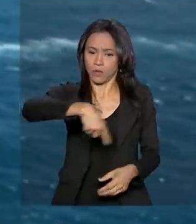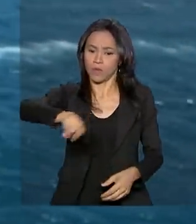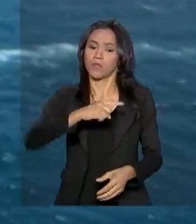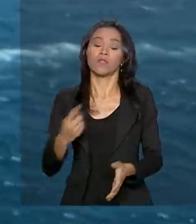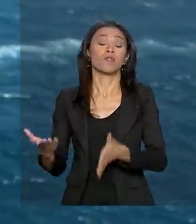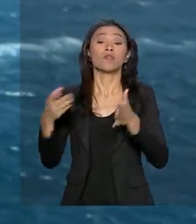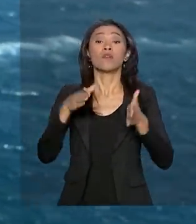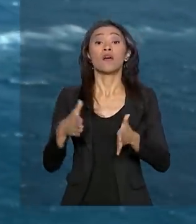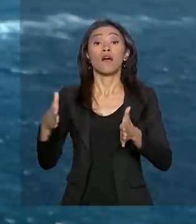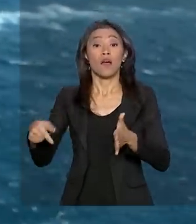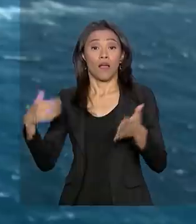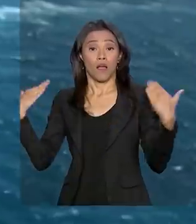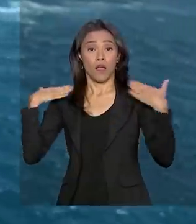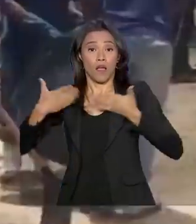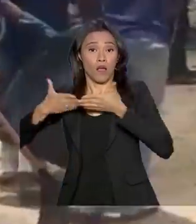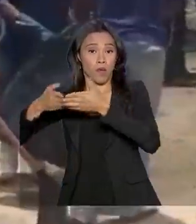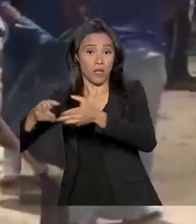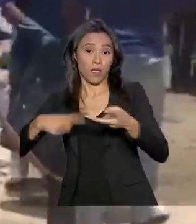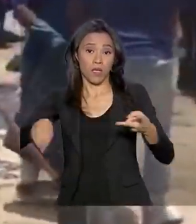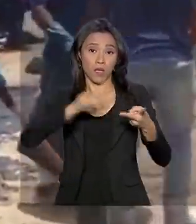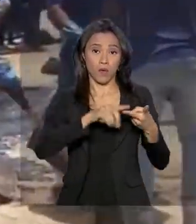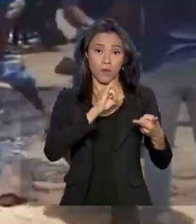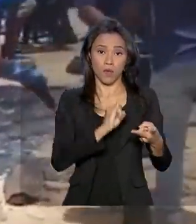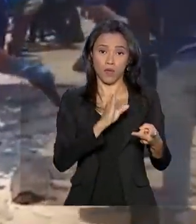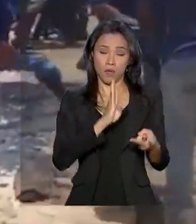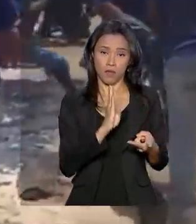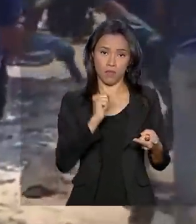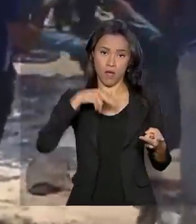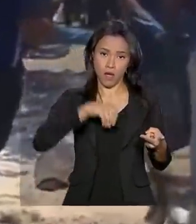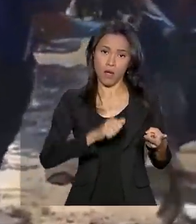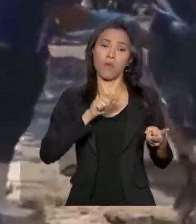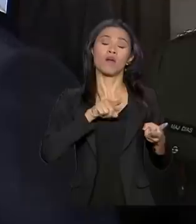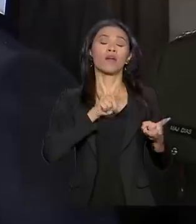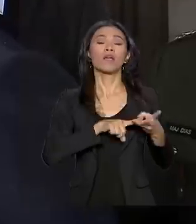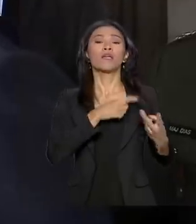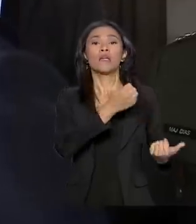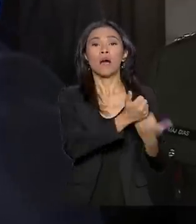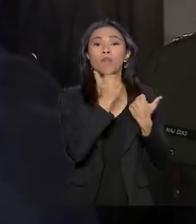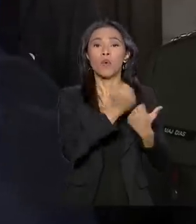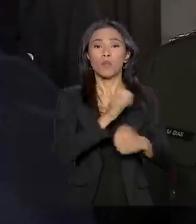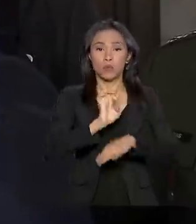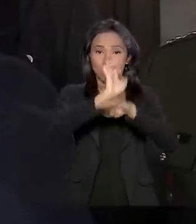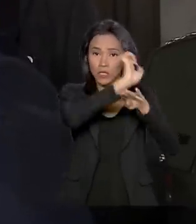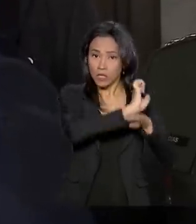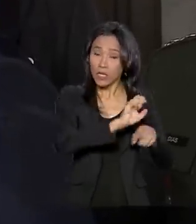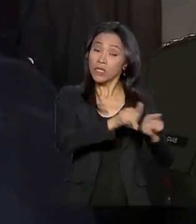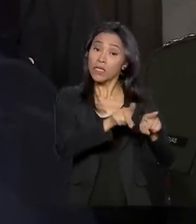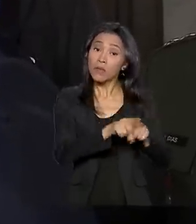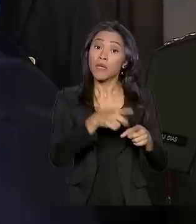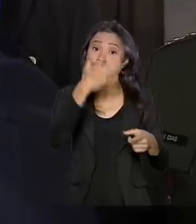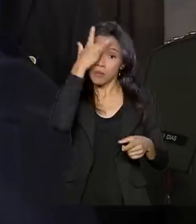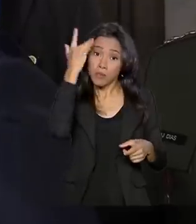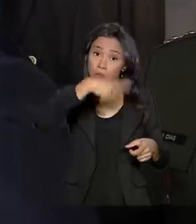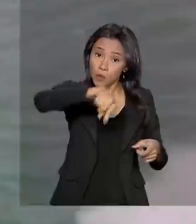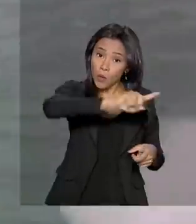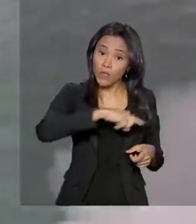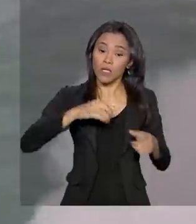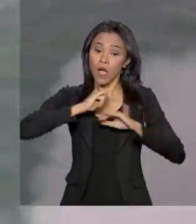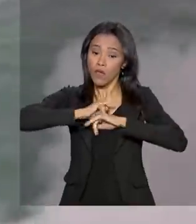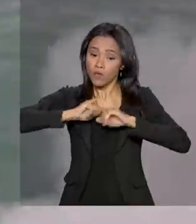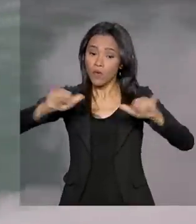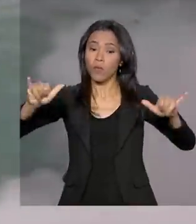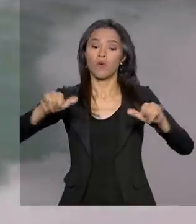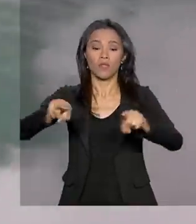a Petrobras, com o apoio dos estados, municípios e voluntários, o presidente em exercício informou que o